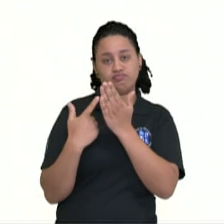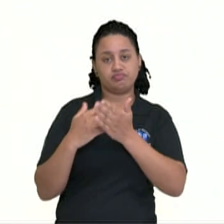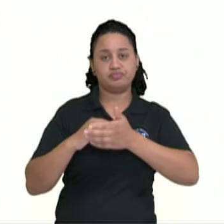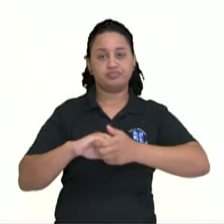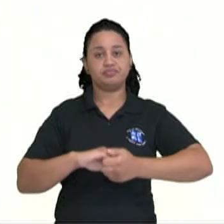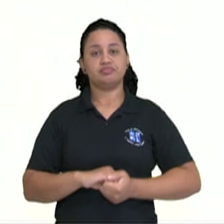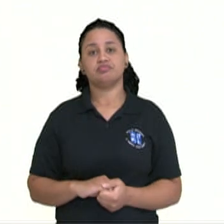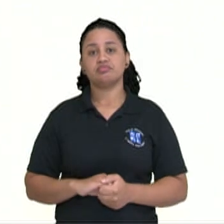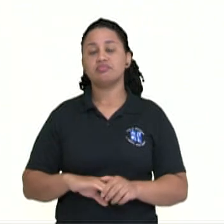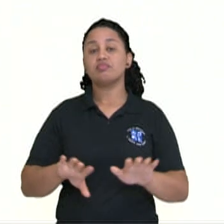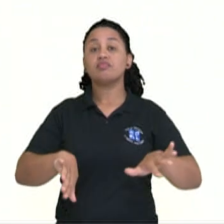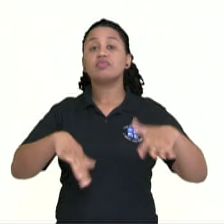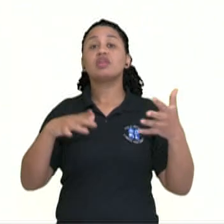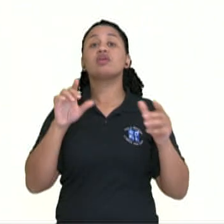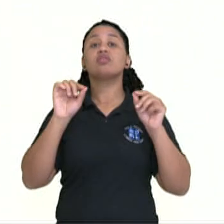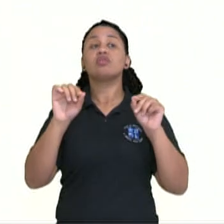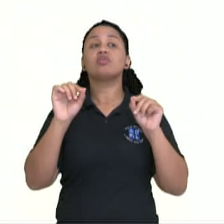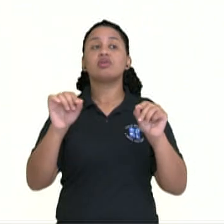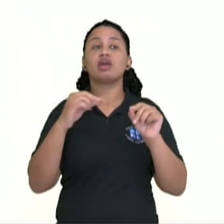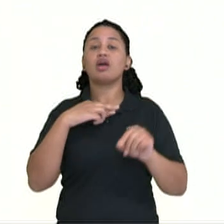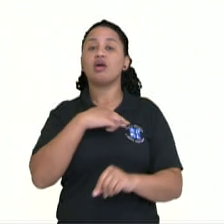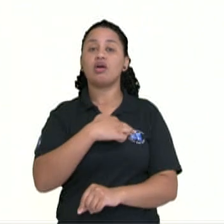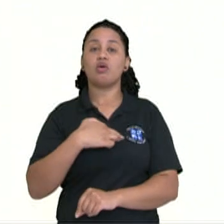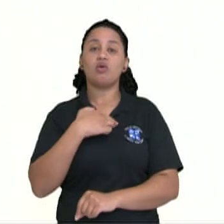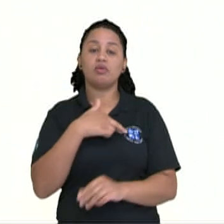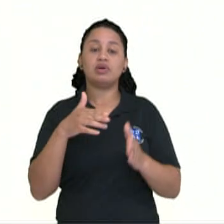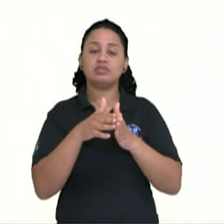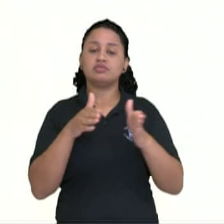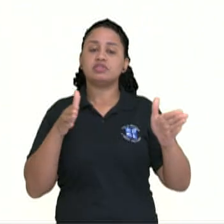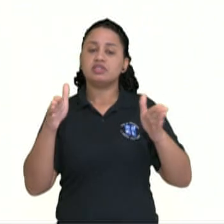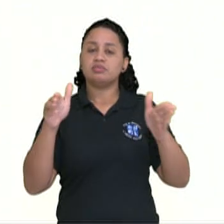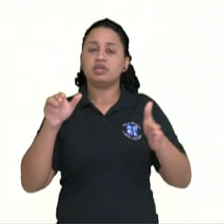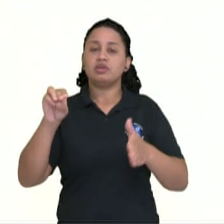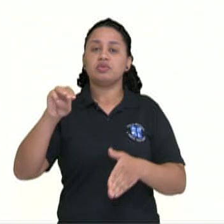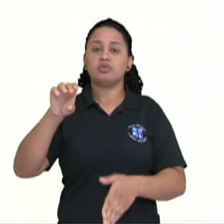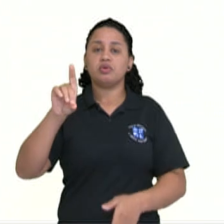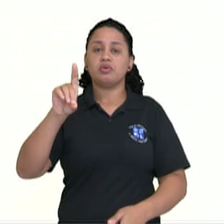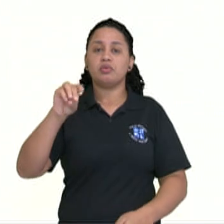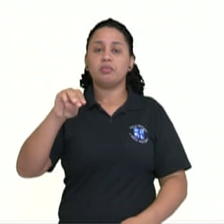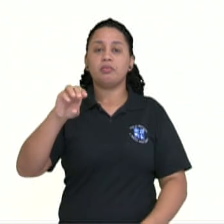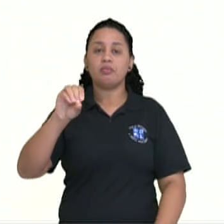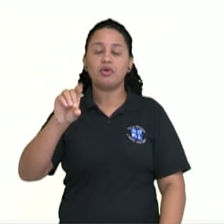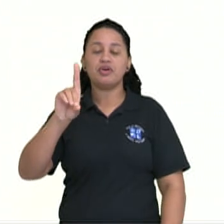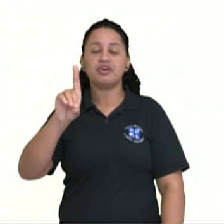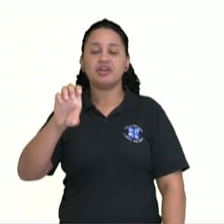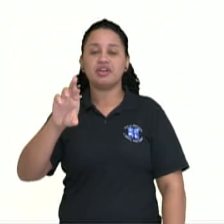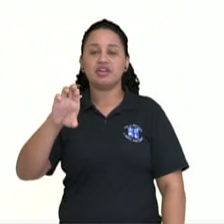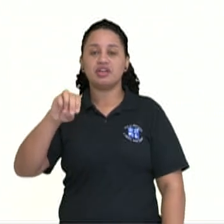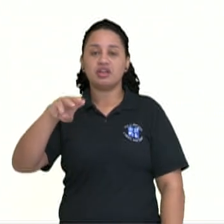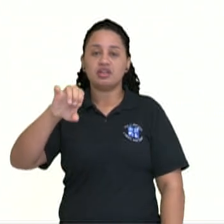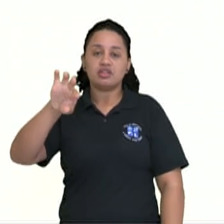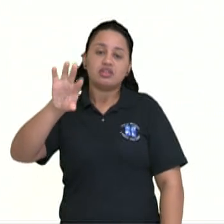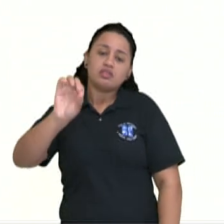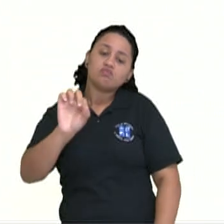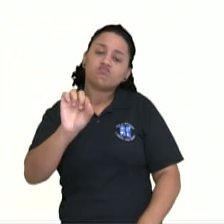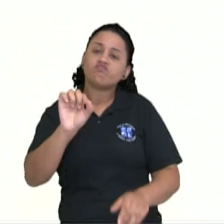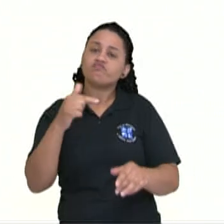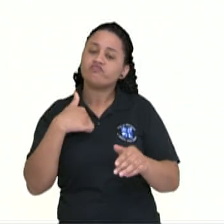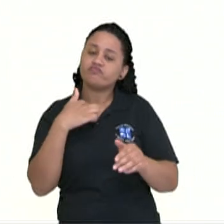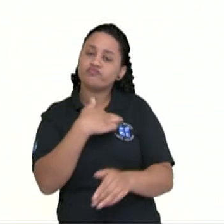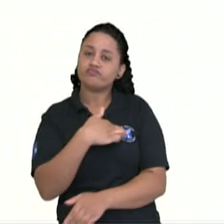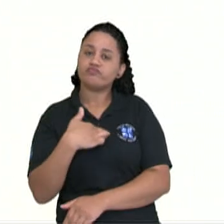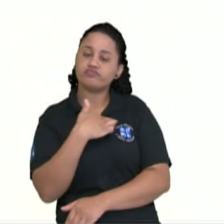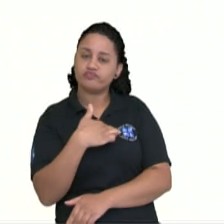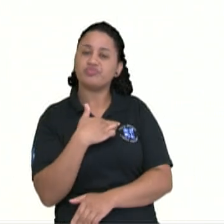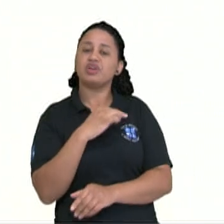Vamos lá, romance modernista. O que é um romance modernista? Esse romance vem rompendo